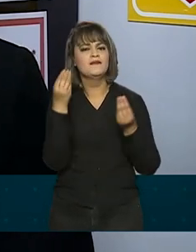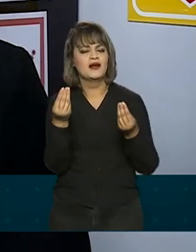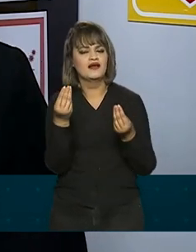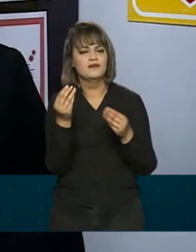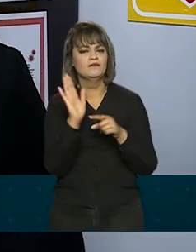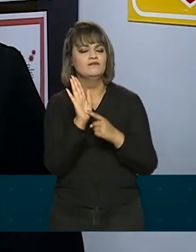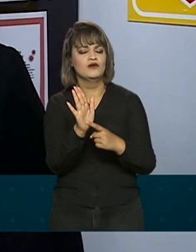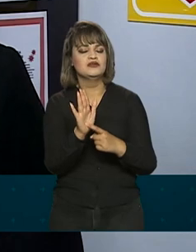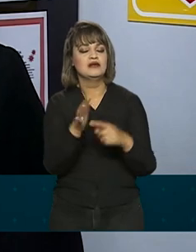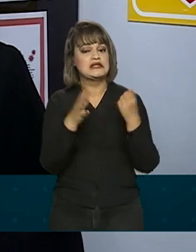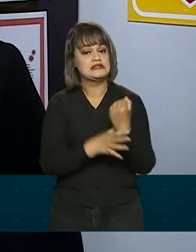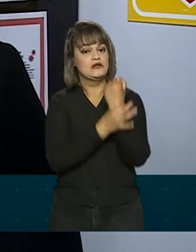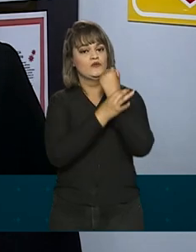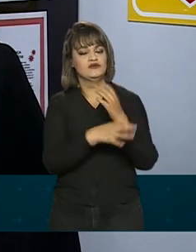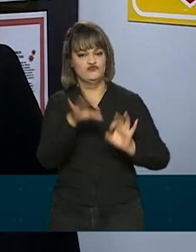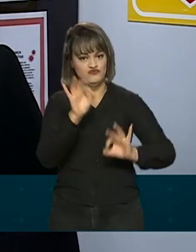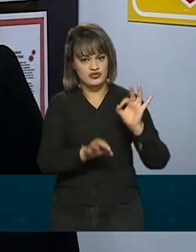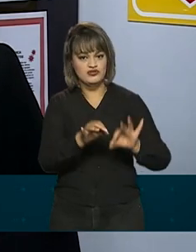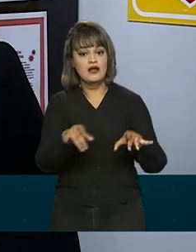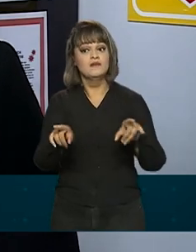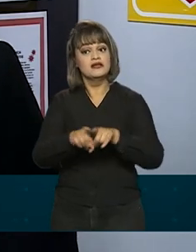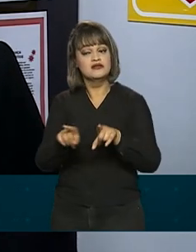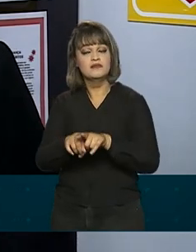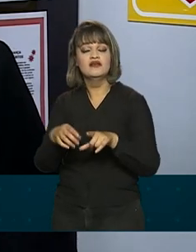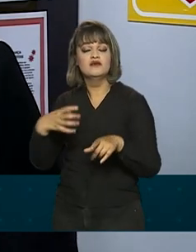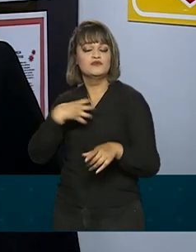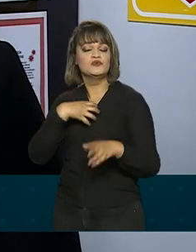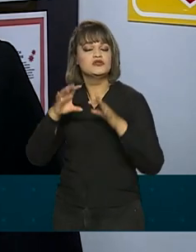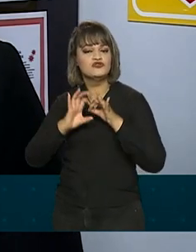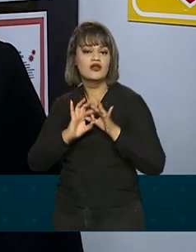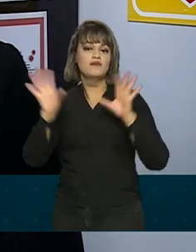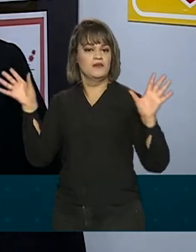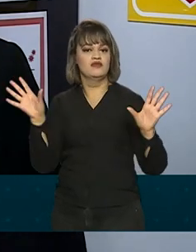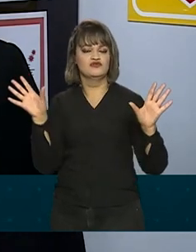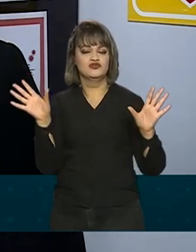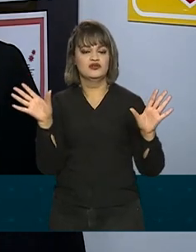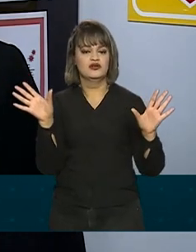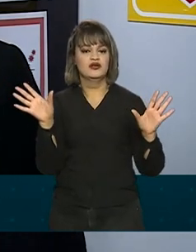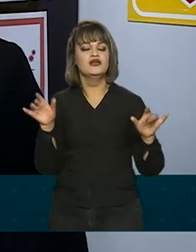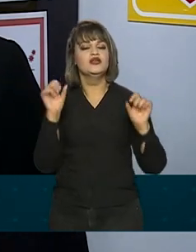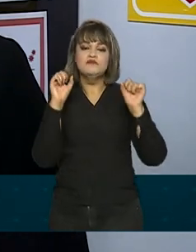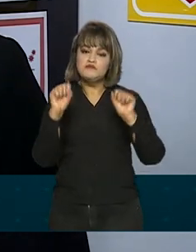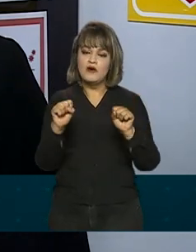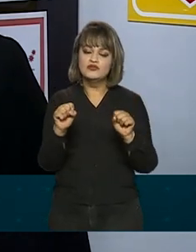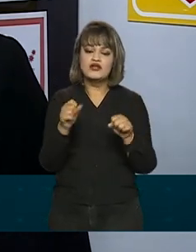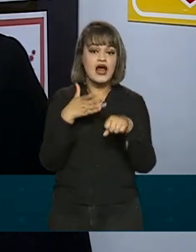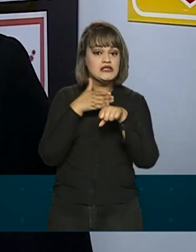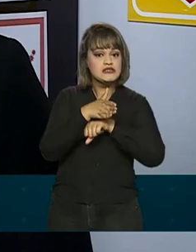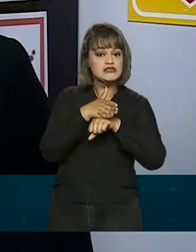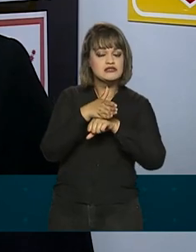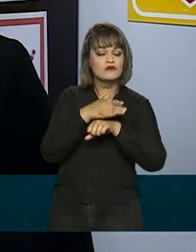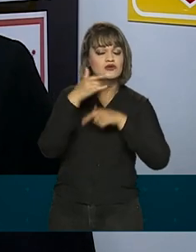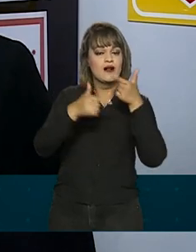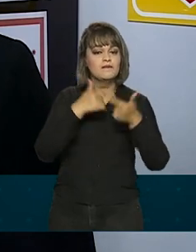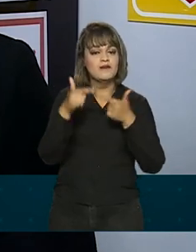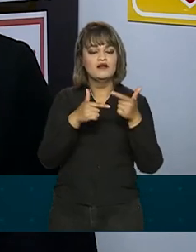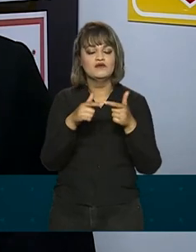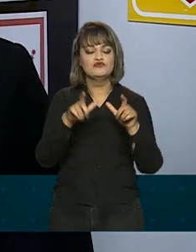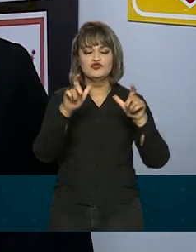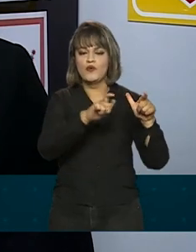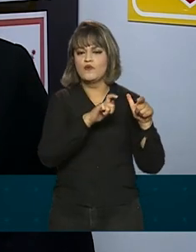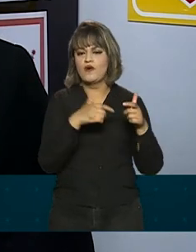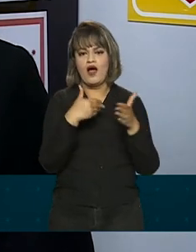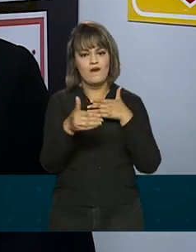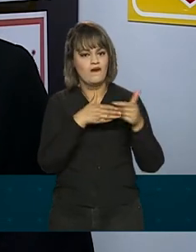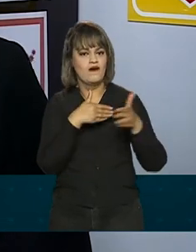trazer segurança jurídica e dar mais liberdade ao colaborador que pode acessar o serviço de qualquer